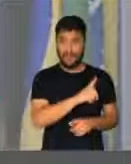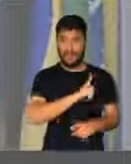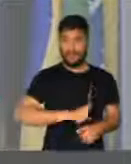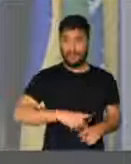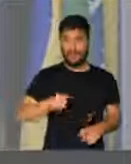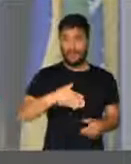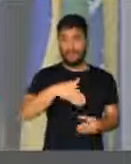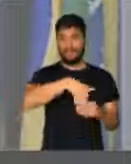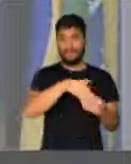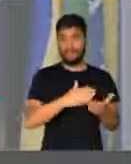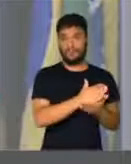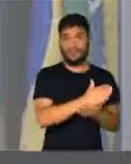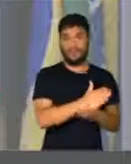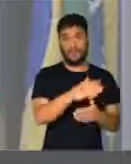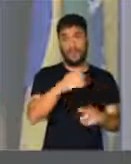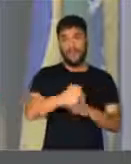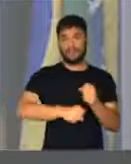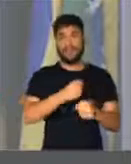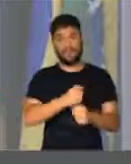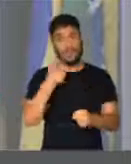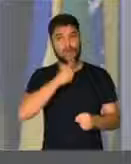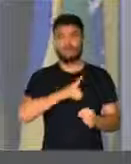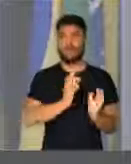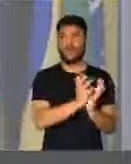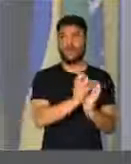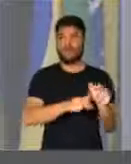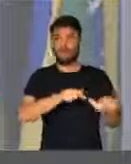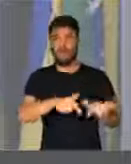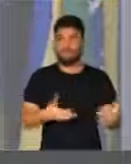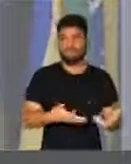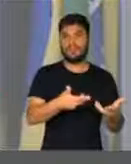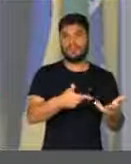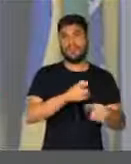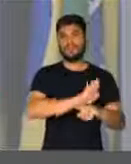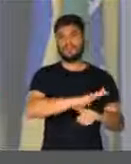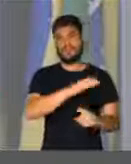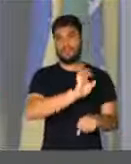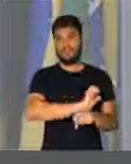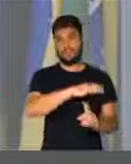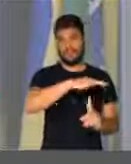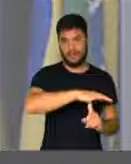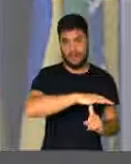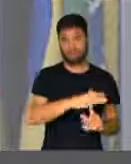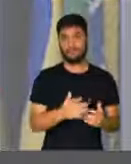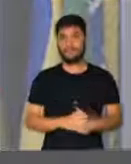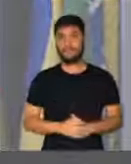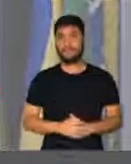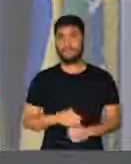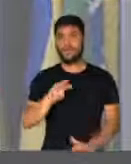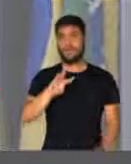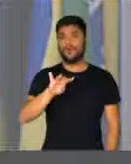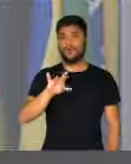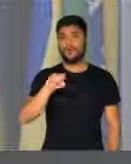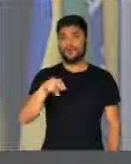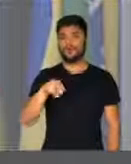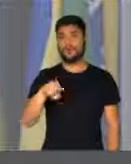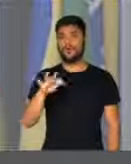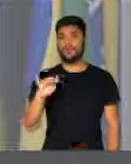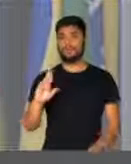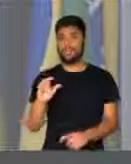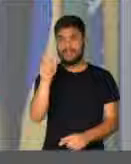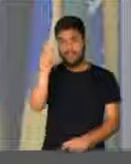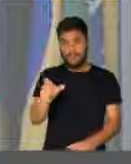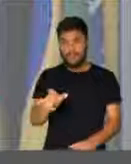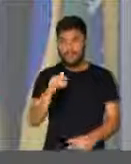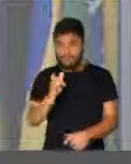grande Estado chamado Paraná. Por isso, senhor presidente, como dizia Wilson Filho, nós estamos deixando o nosso mandato, mas com muita